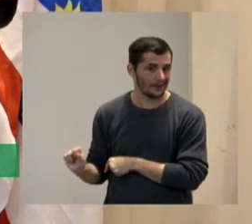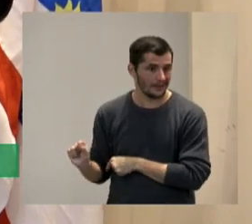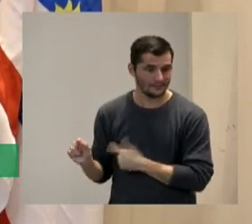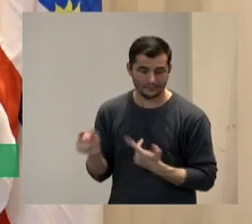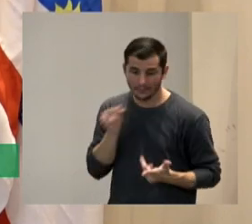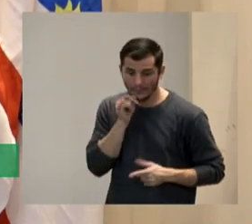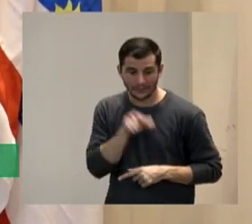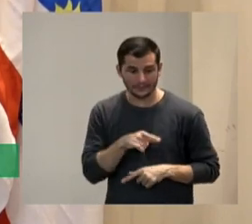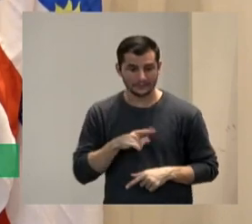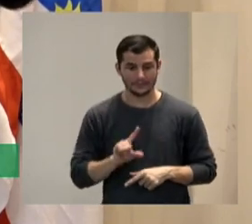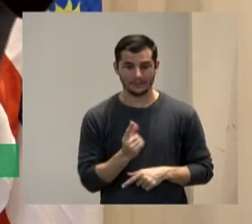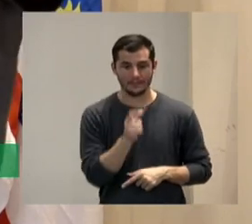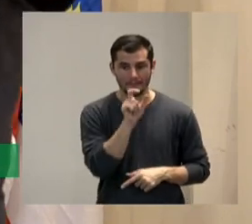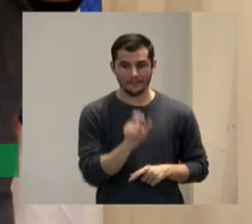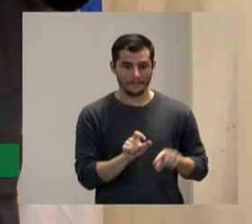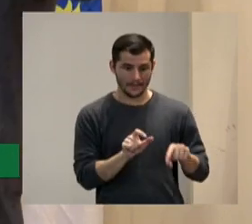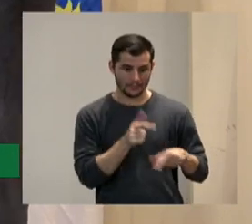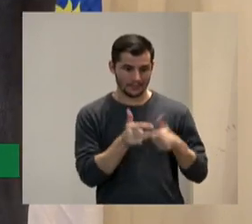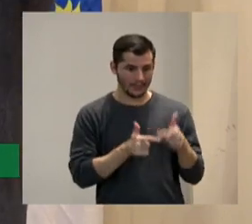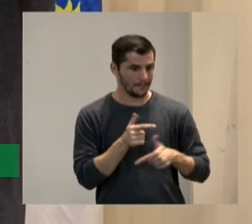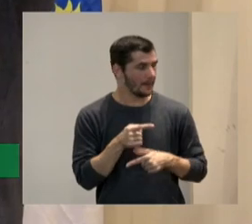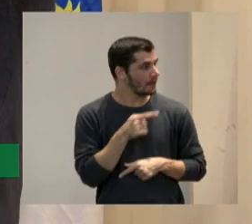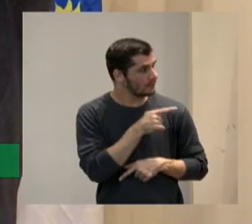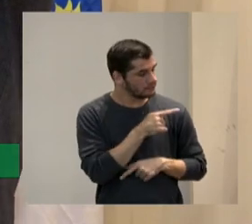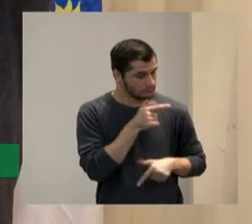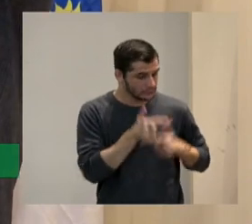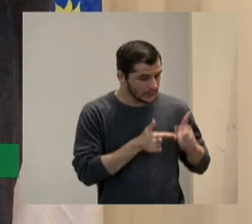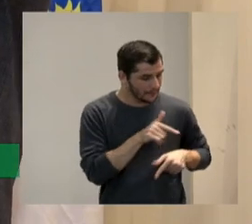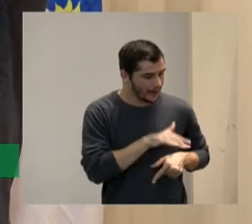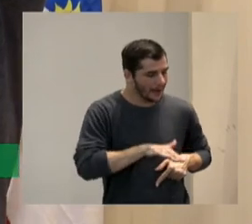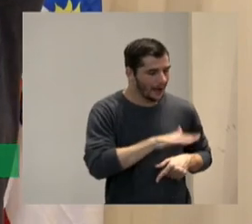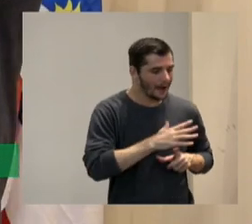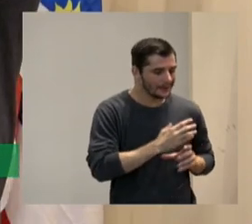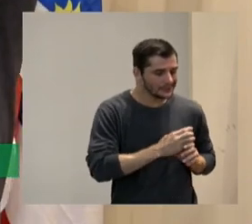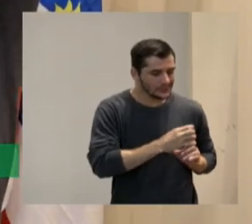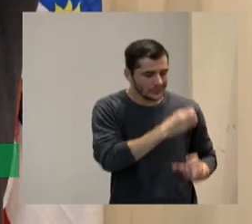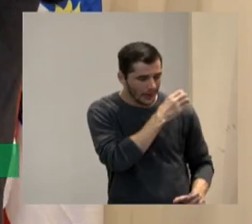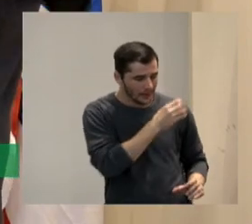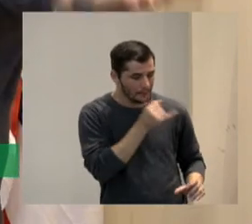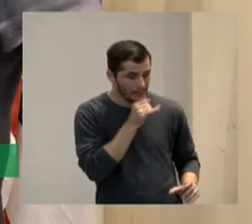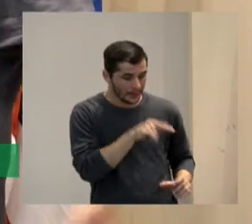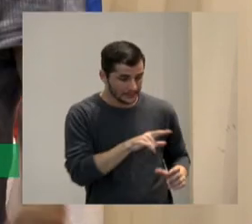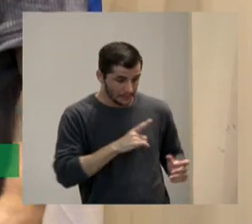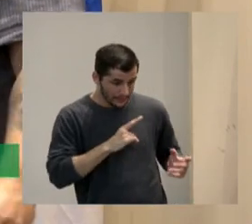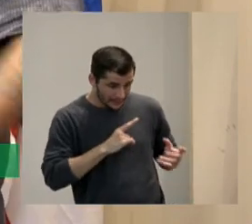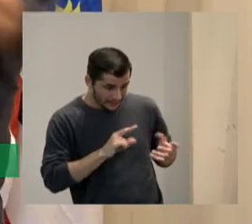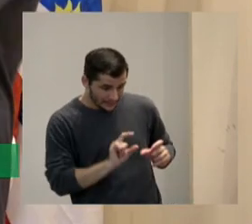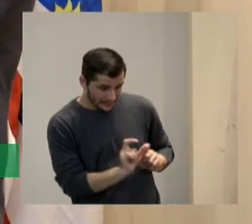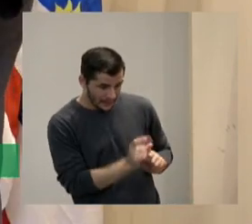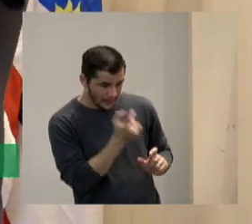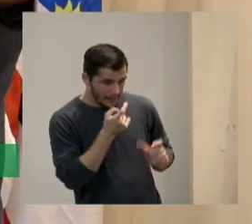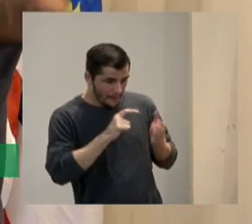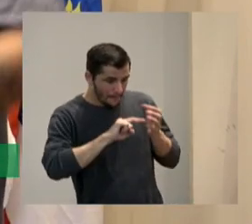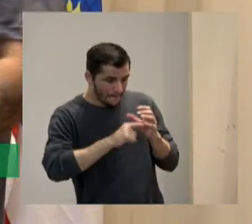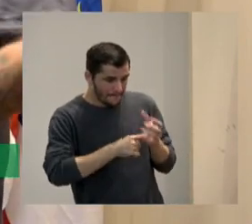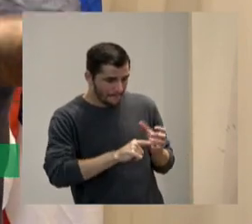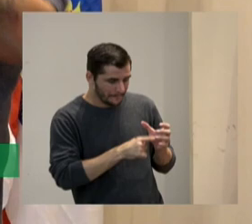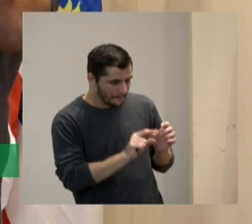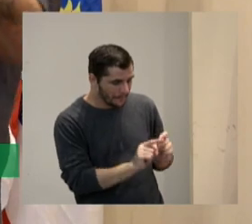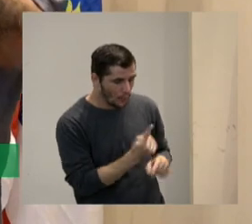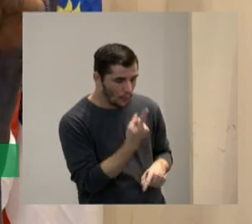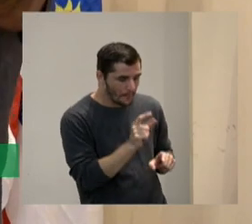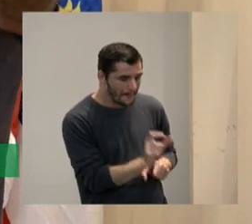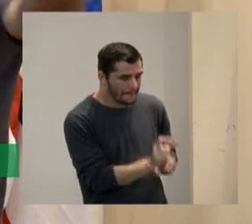funcionário eu tenho eu trabalho em engenharia eu tenho um problema numa peça que ninguém resolve aí você vai lá